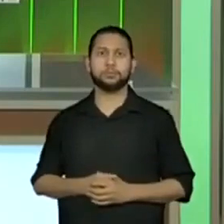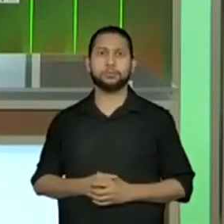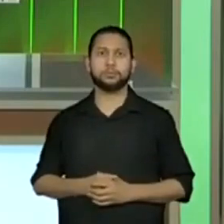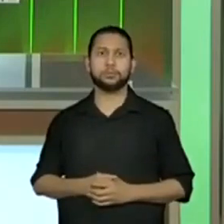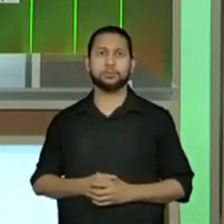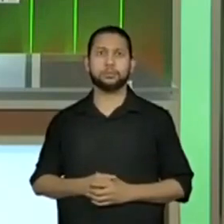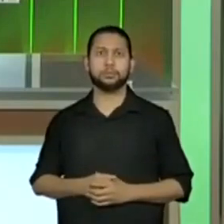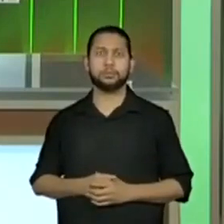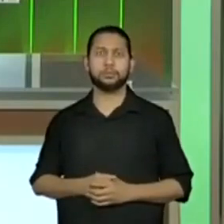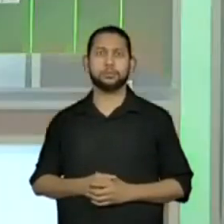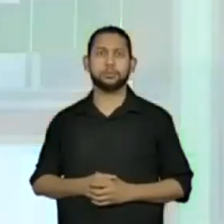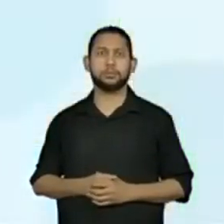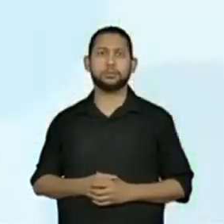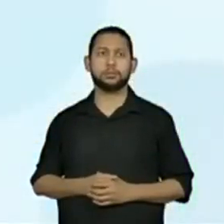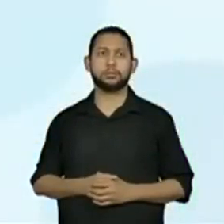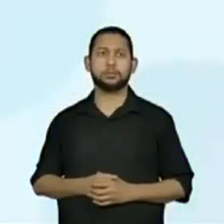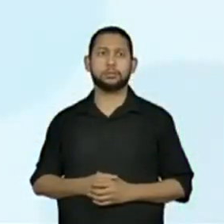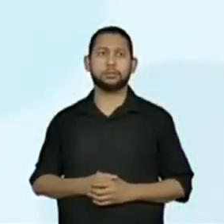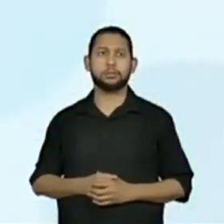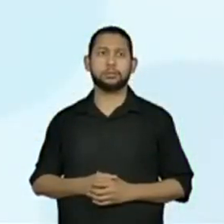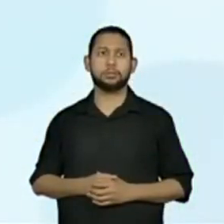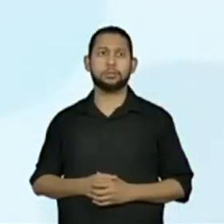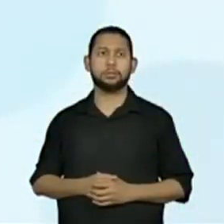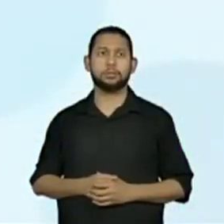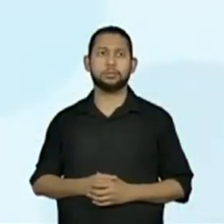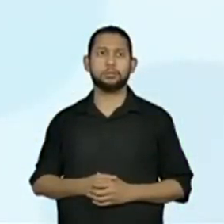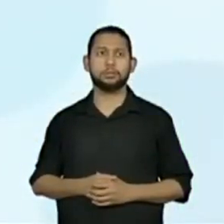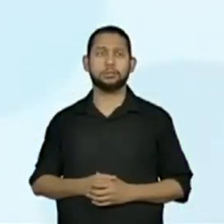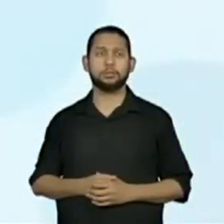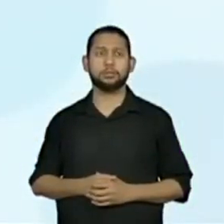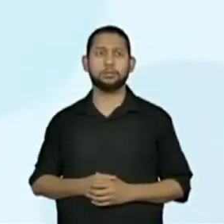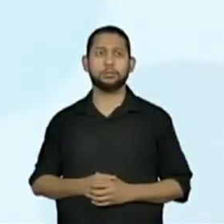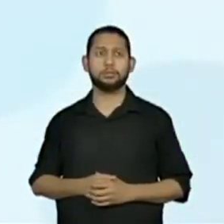2 mais 5. Totalizando 7.